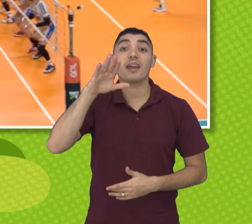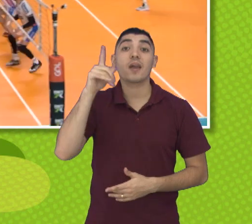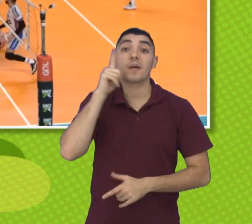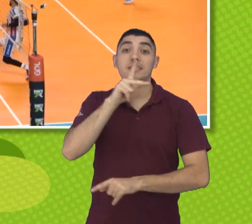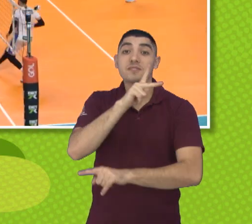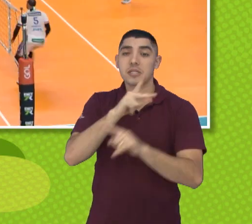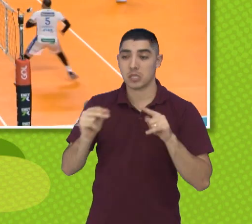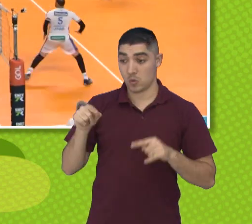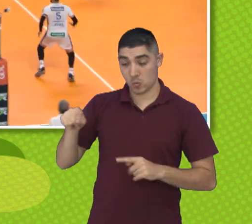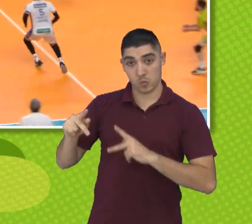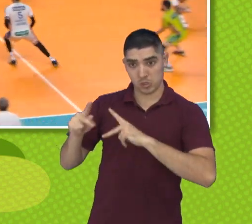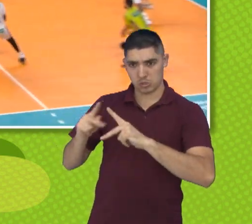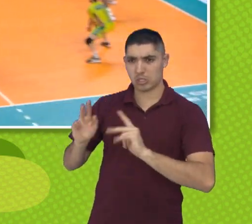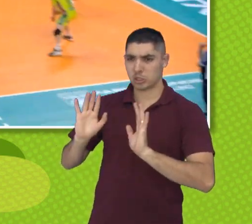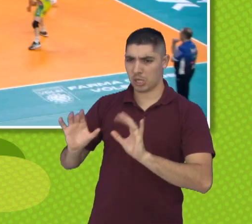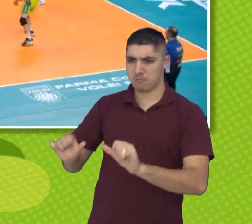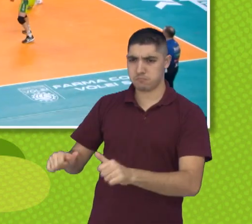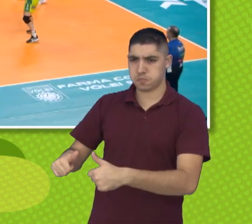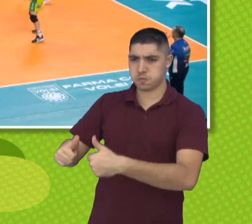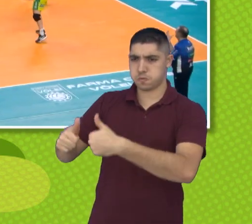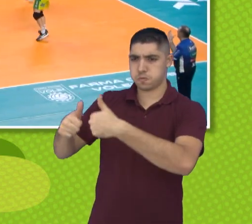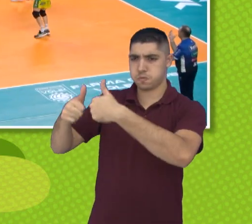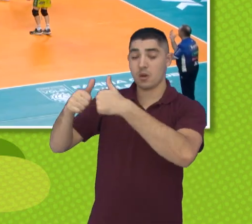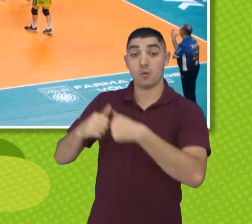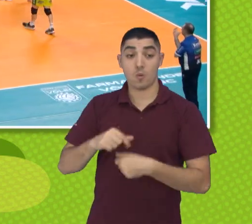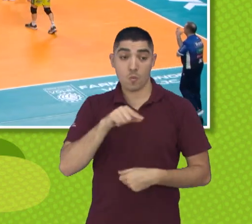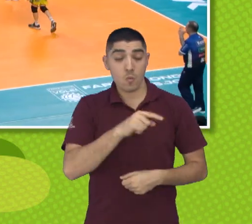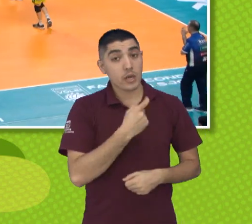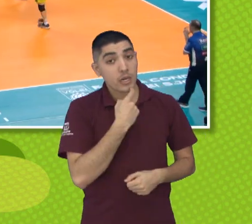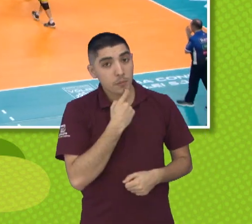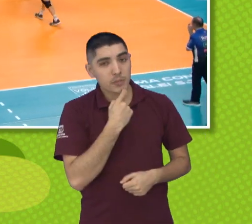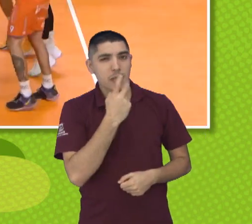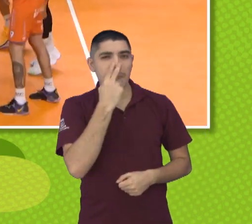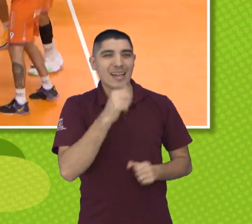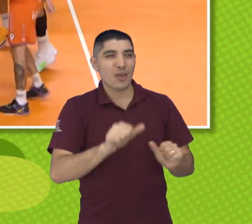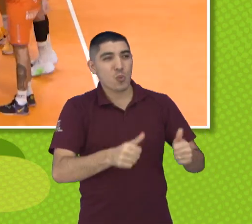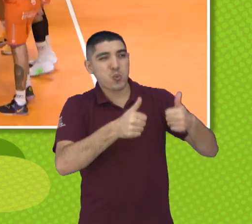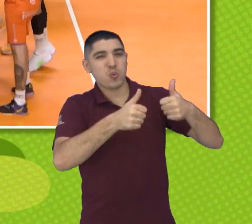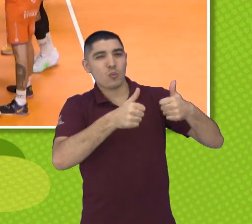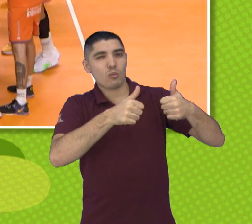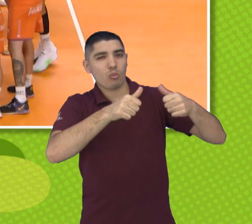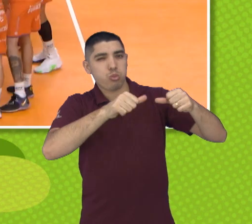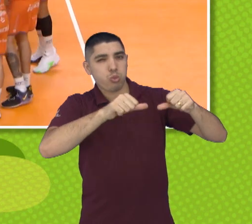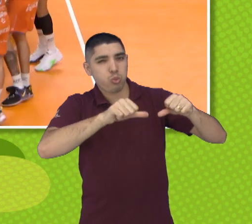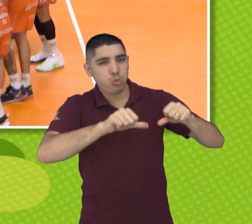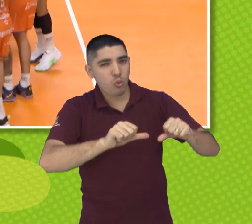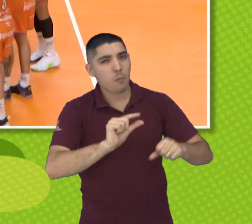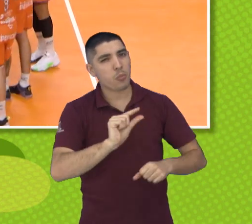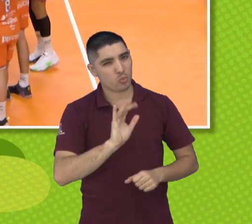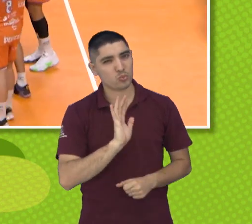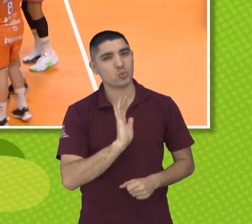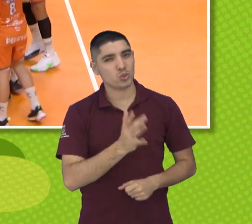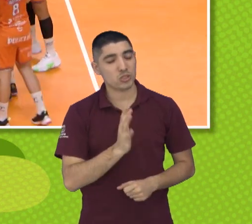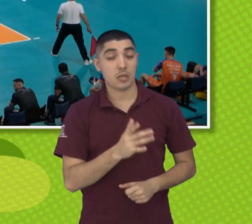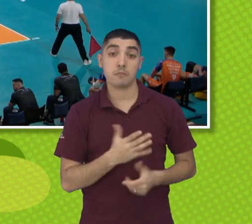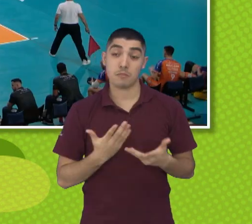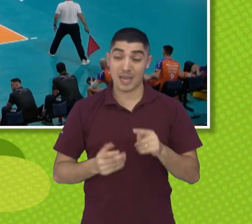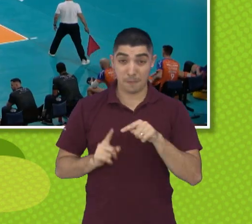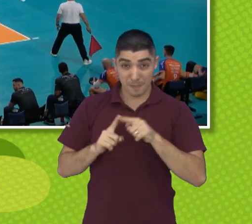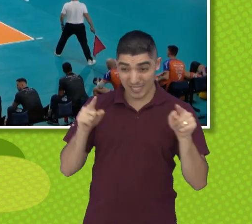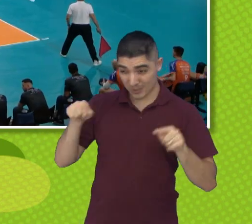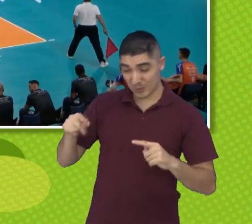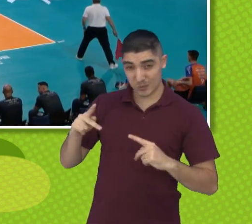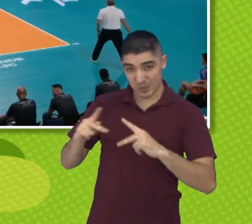São José evoluiu bastante, o Campinas parece que regrediu um pouco, mas agora essa condição do São José pode colocar